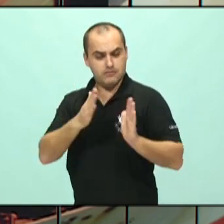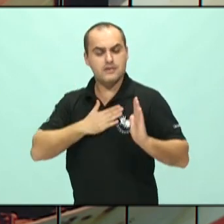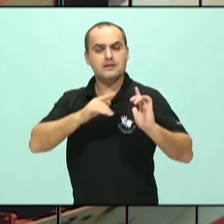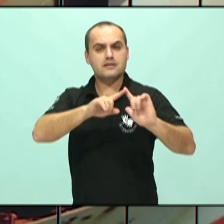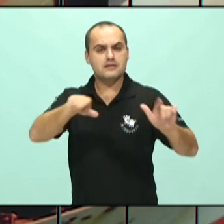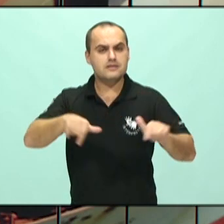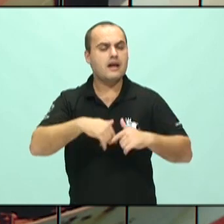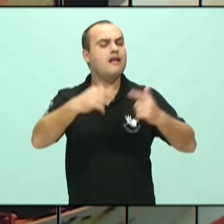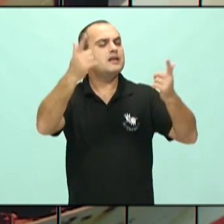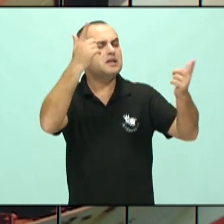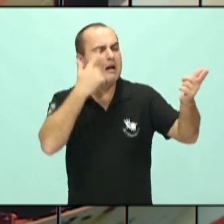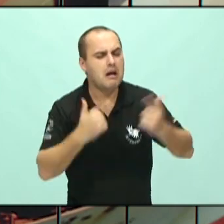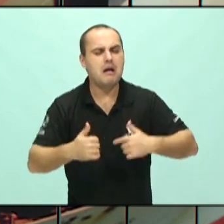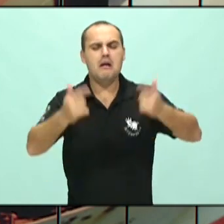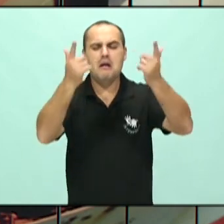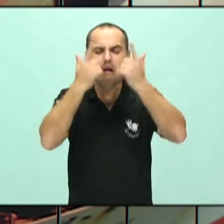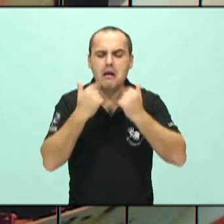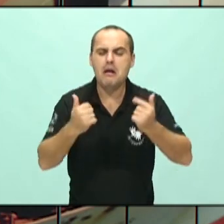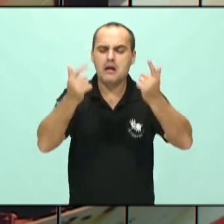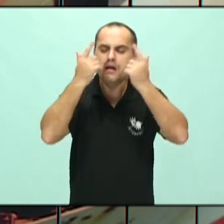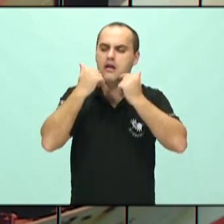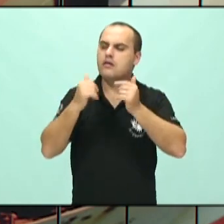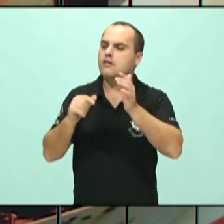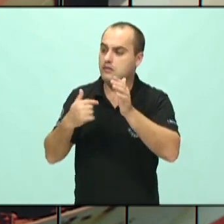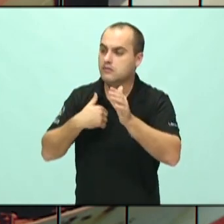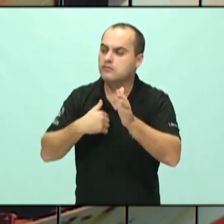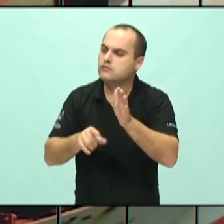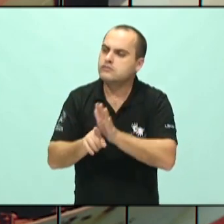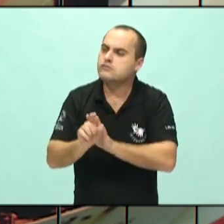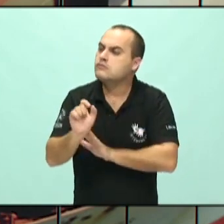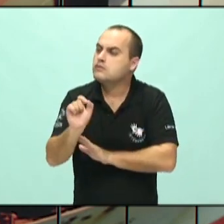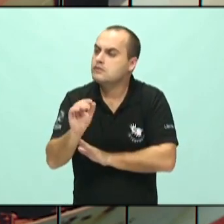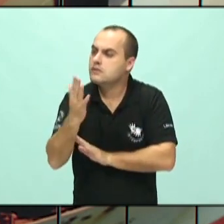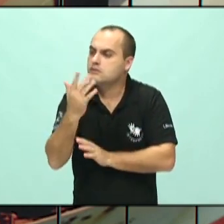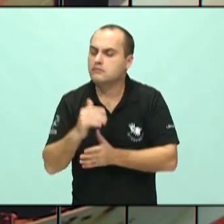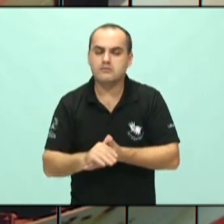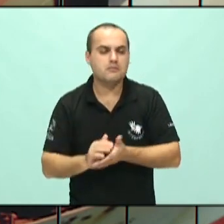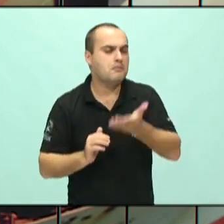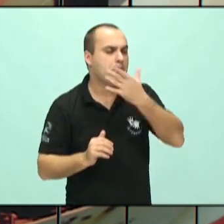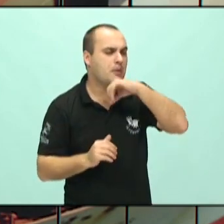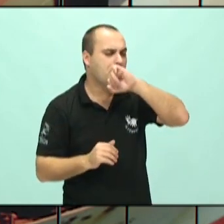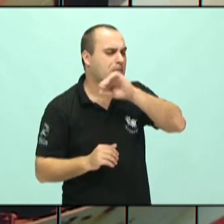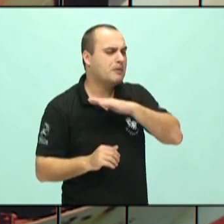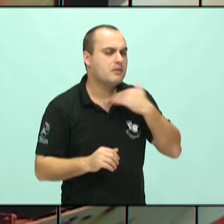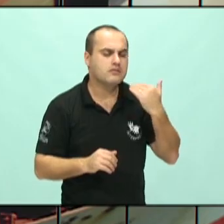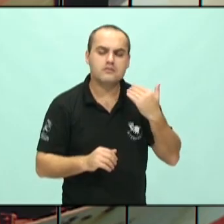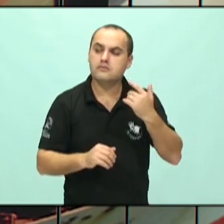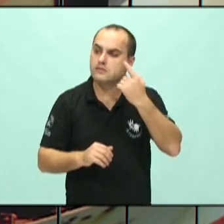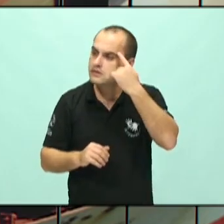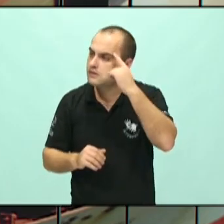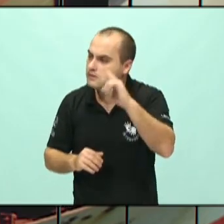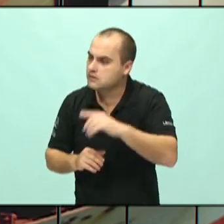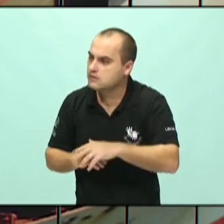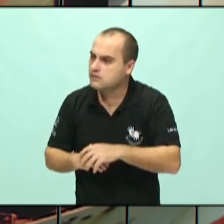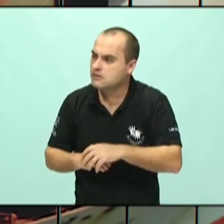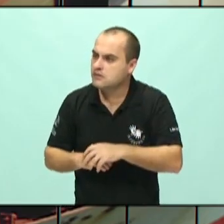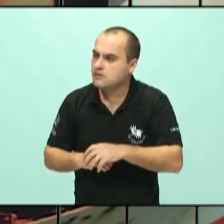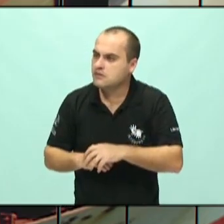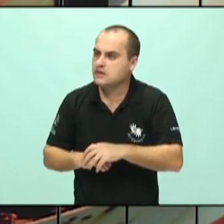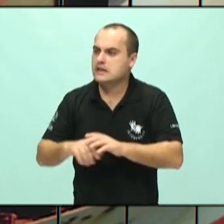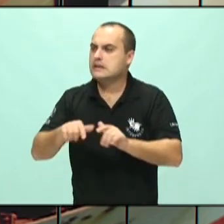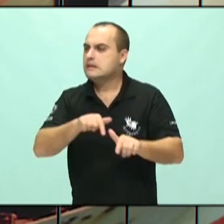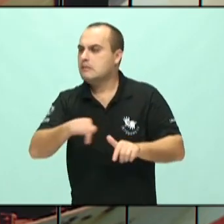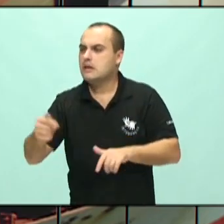aconteceu? Ah, eu perdi meu pai. Tá, quando foi isso? Ah, foi semana passada. Ele está com um sentimento totalmente